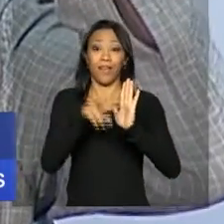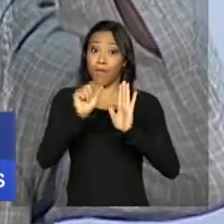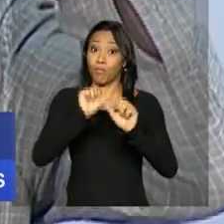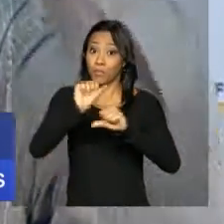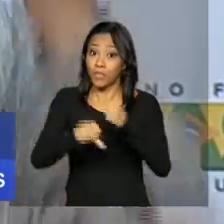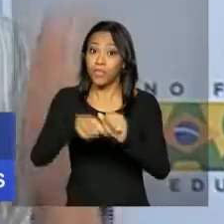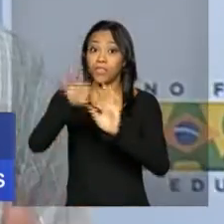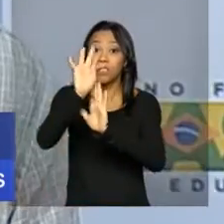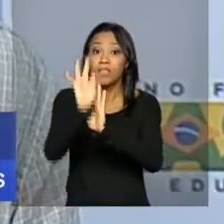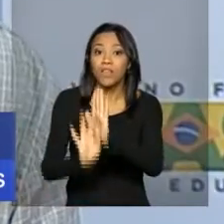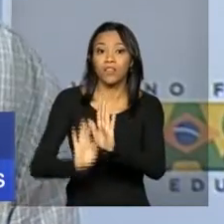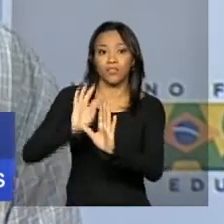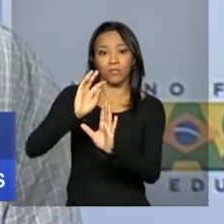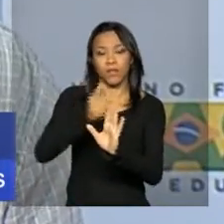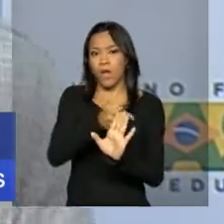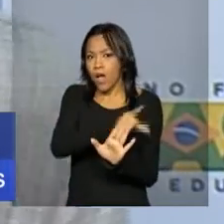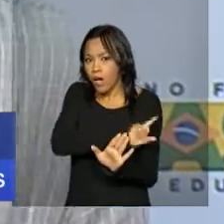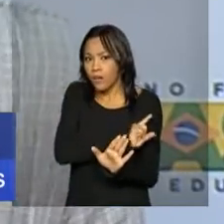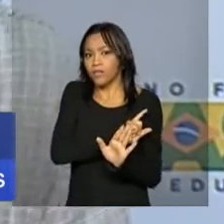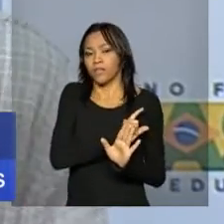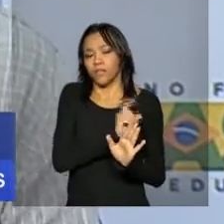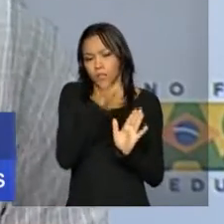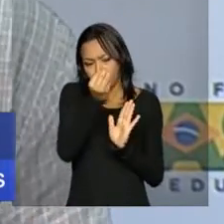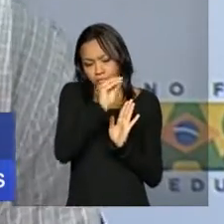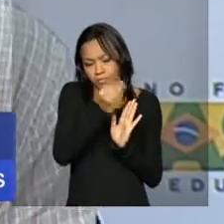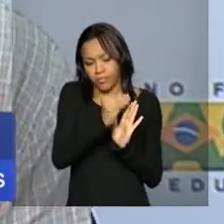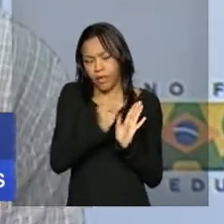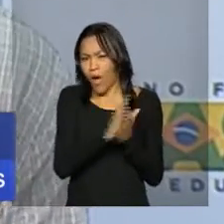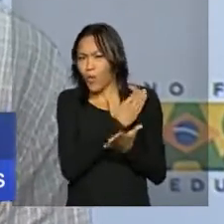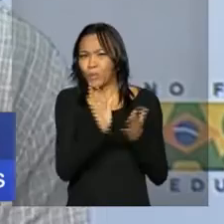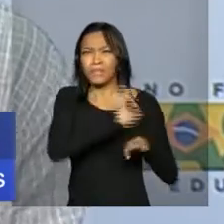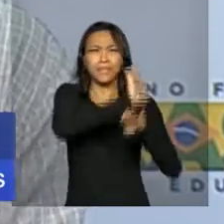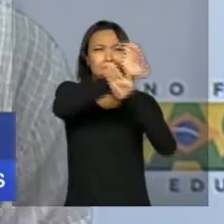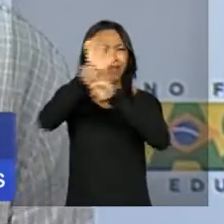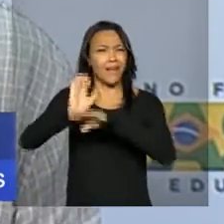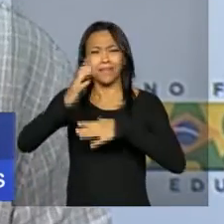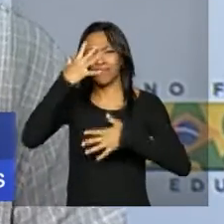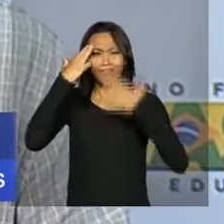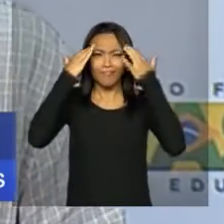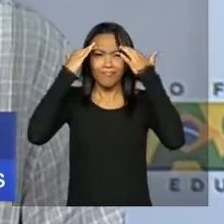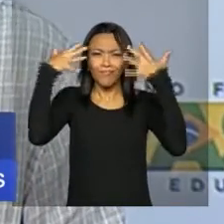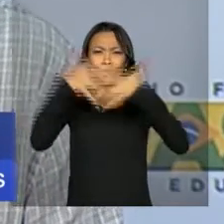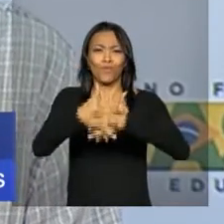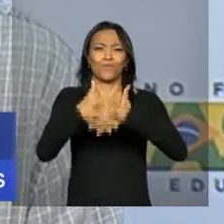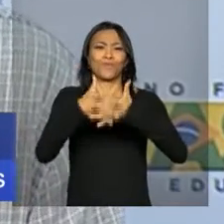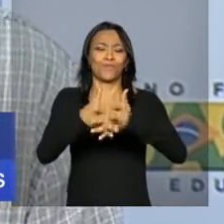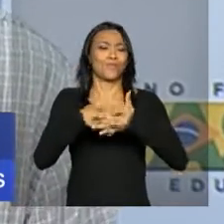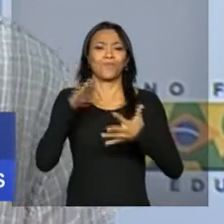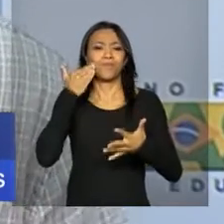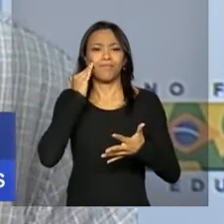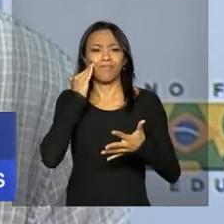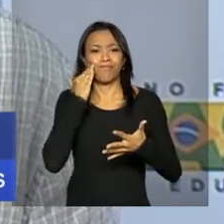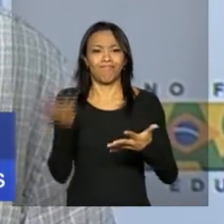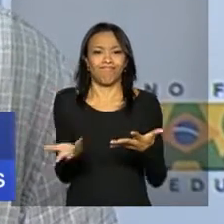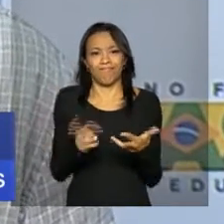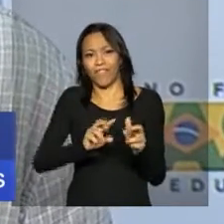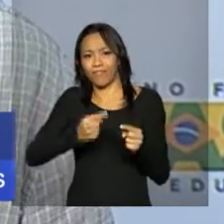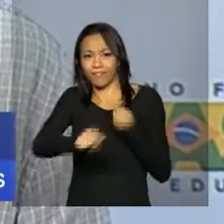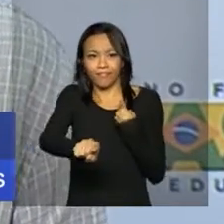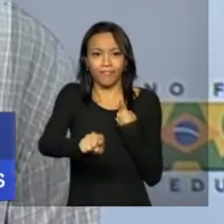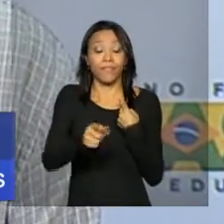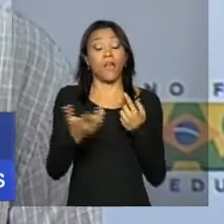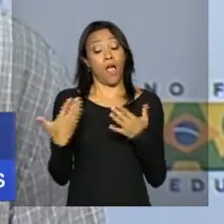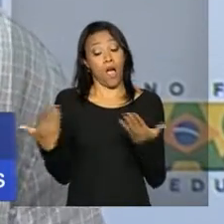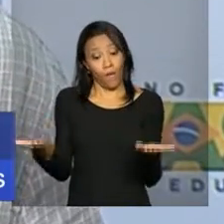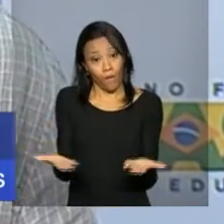Na redação anterior, alguns estados interpretavam de maneira diferente o que estava sendo dito. Então, gente acredita que a